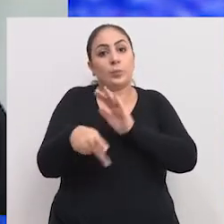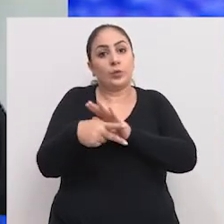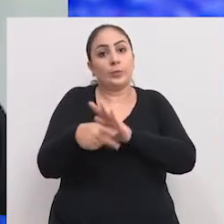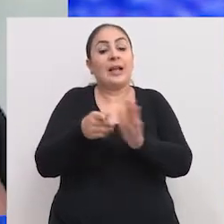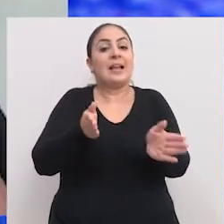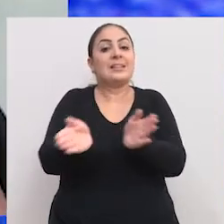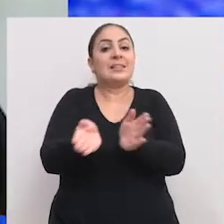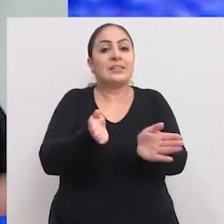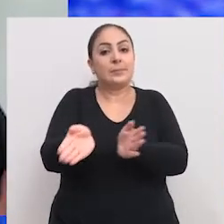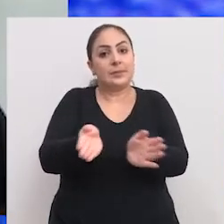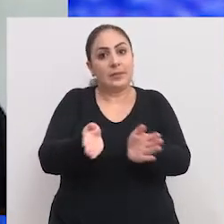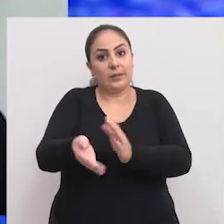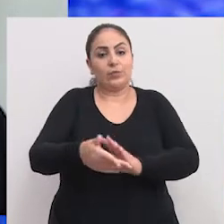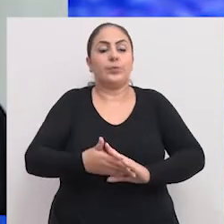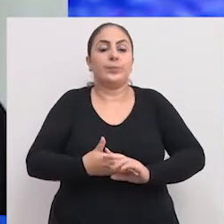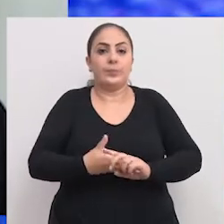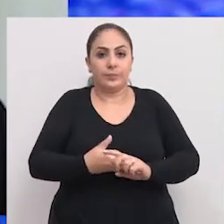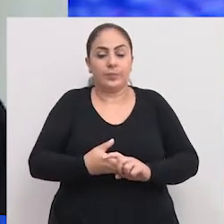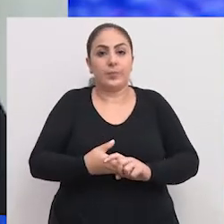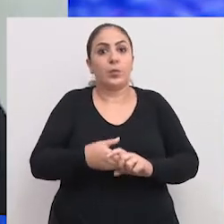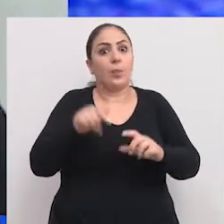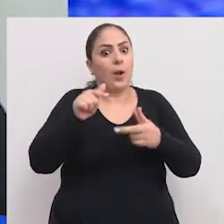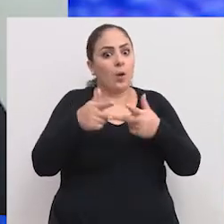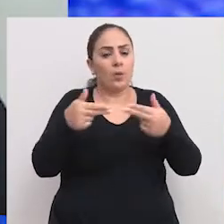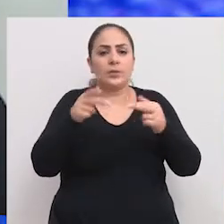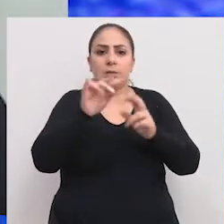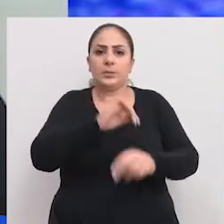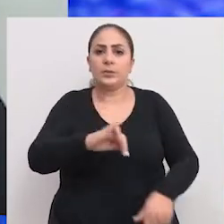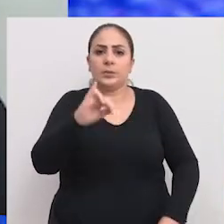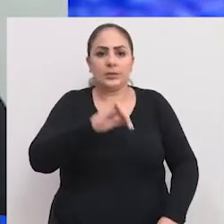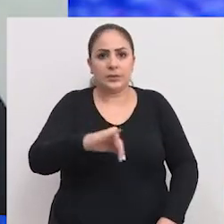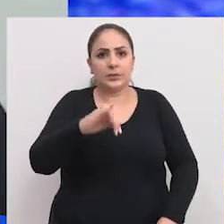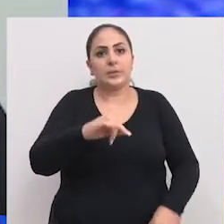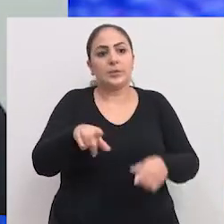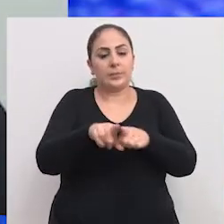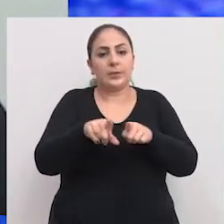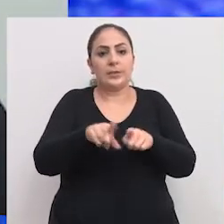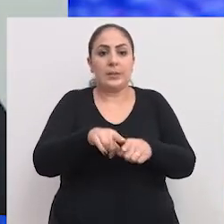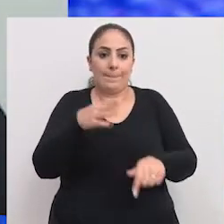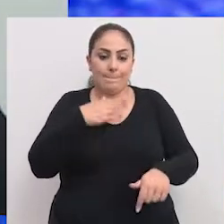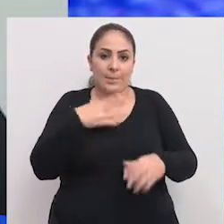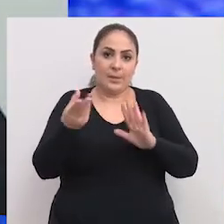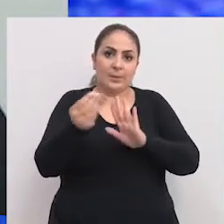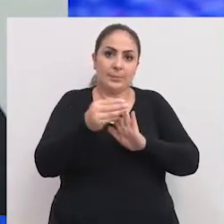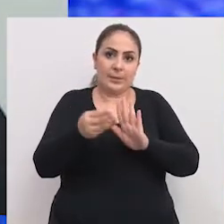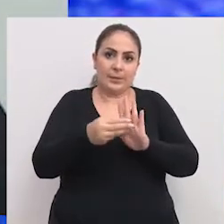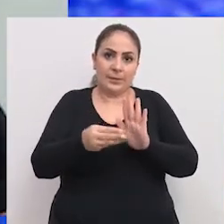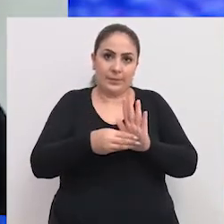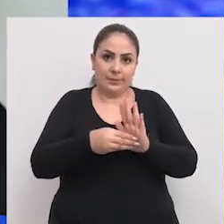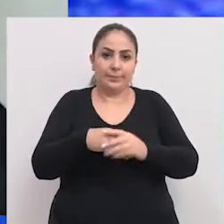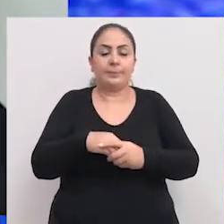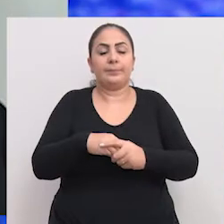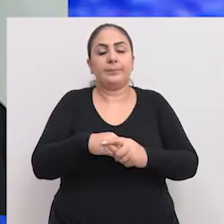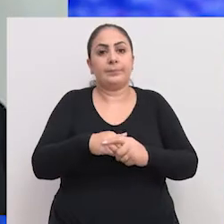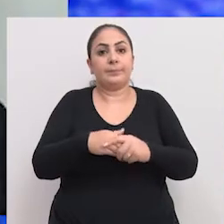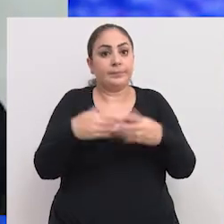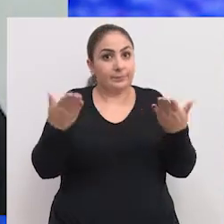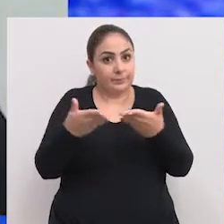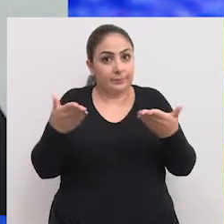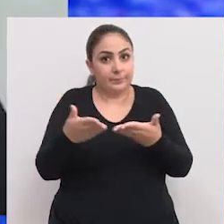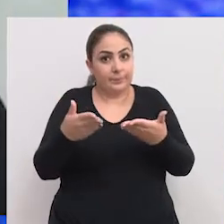acesso com acessibilidade. Um item importante e fundamental da minha emenda impositiva.